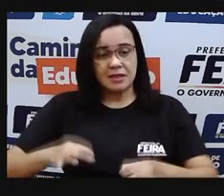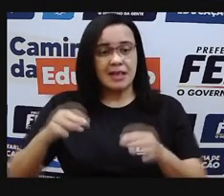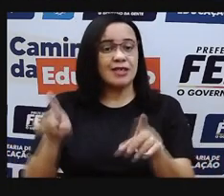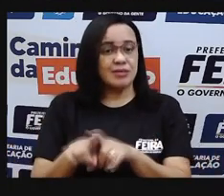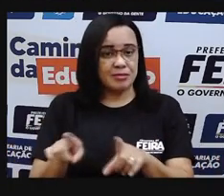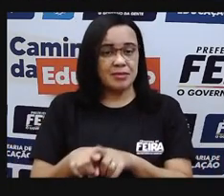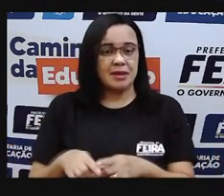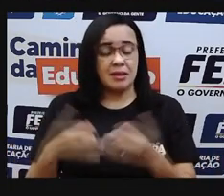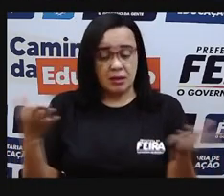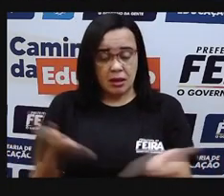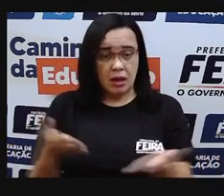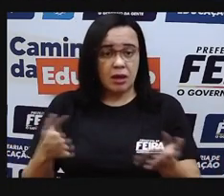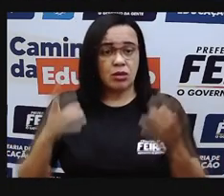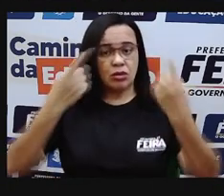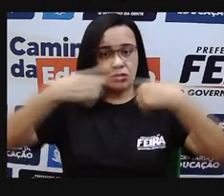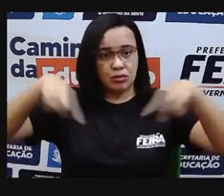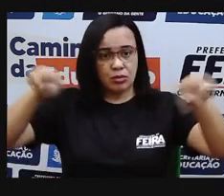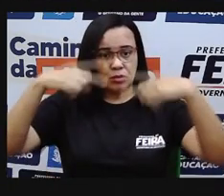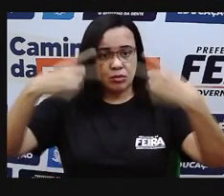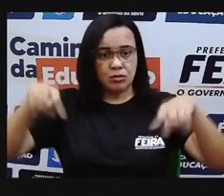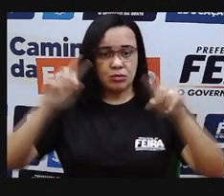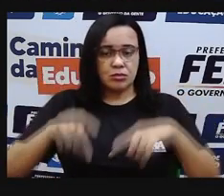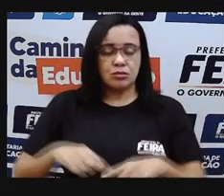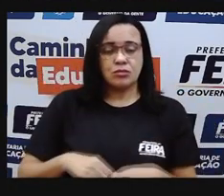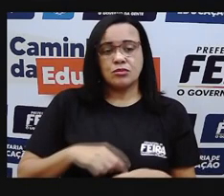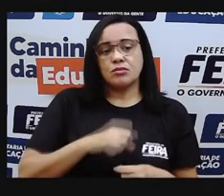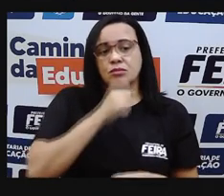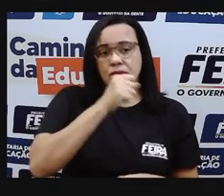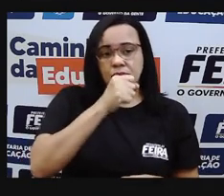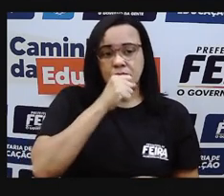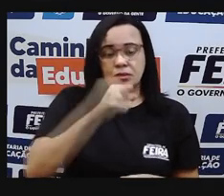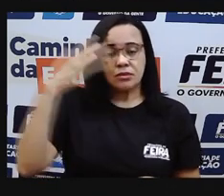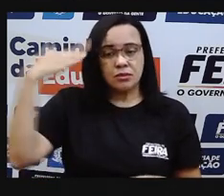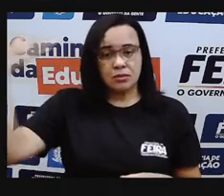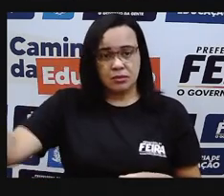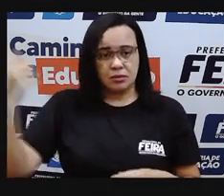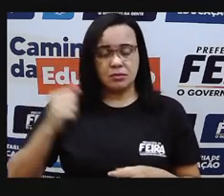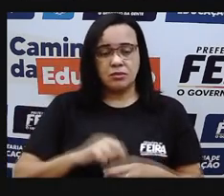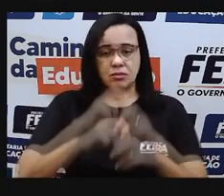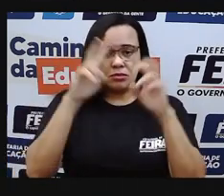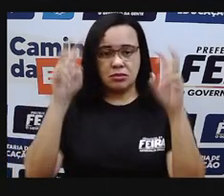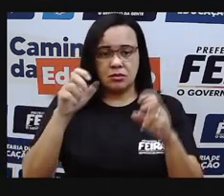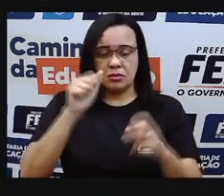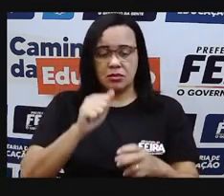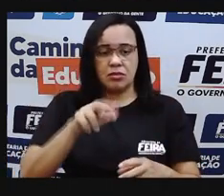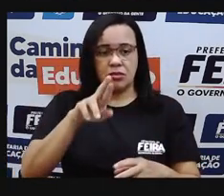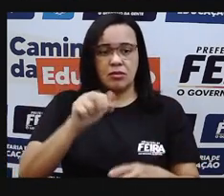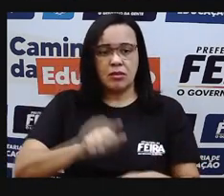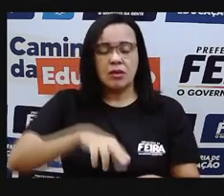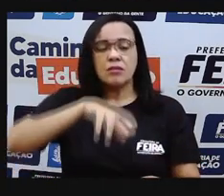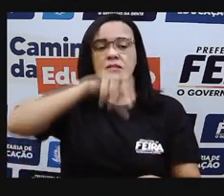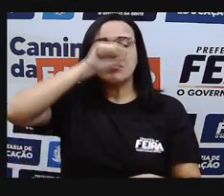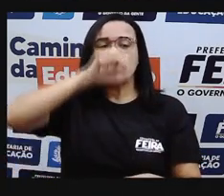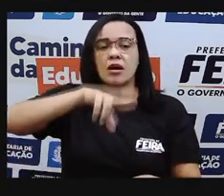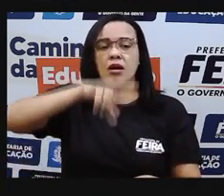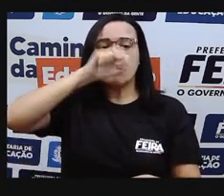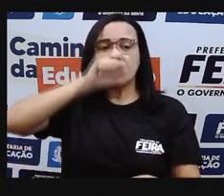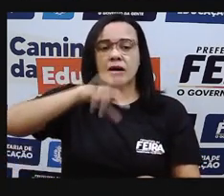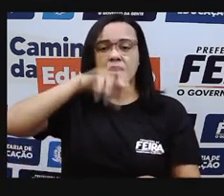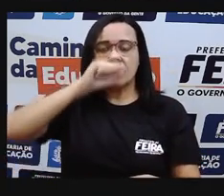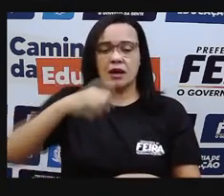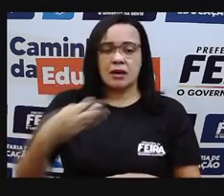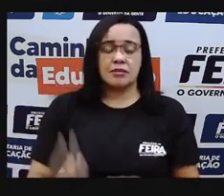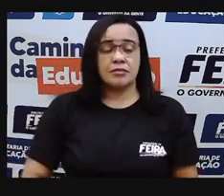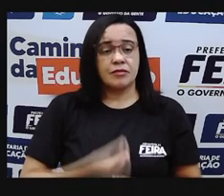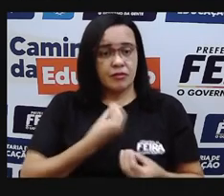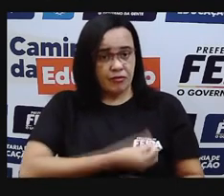que se chama o ar. E ela diz o seguinte, Estou vivo, mas não tenho corpo, por isso é que não tenho forma.